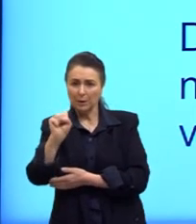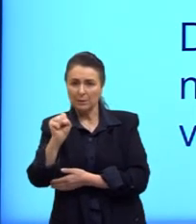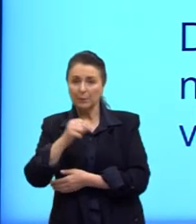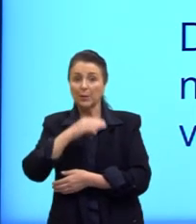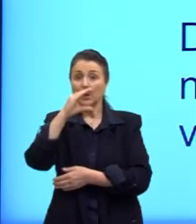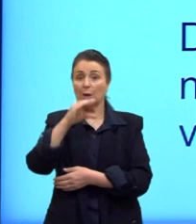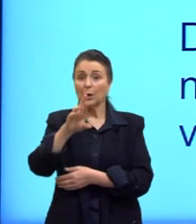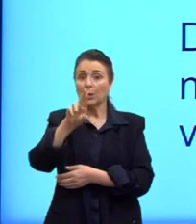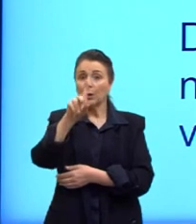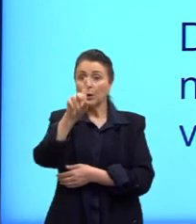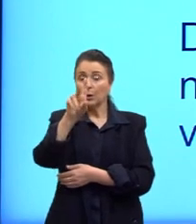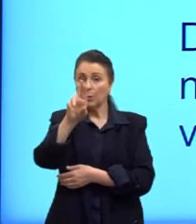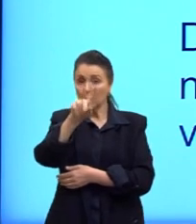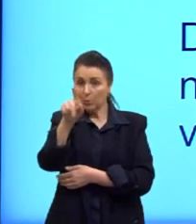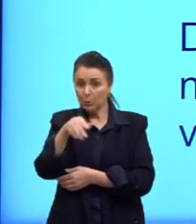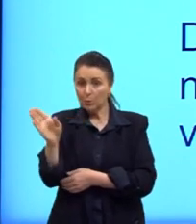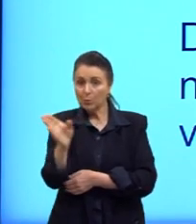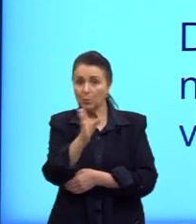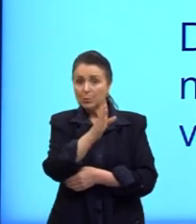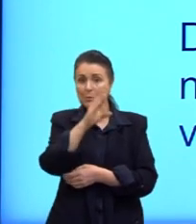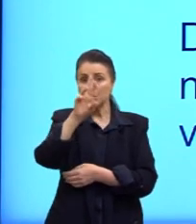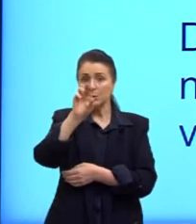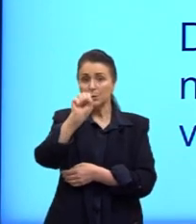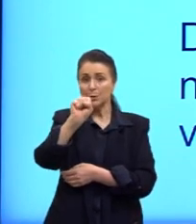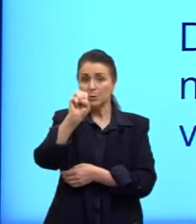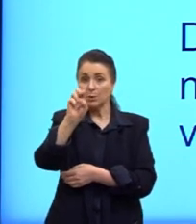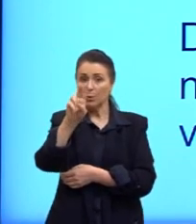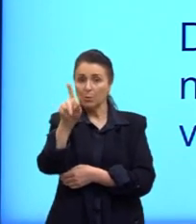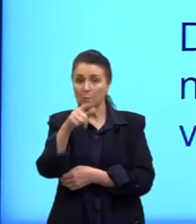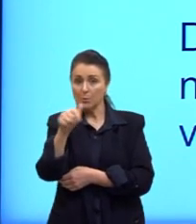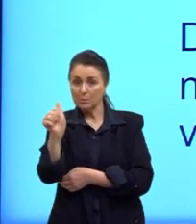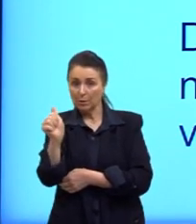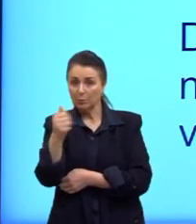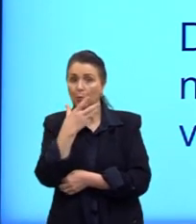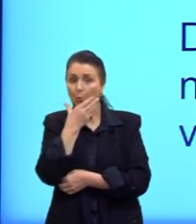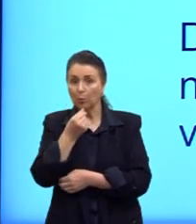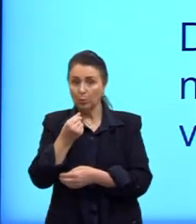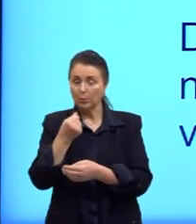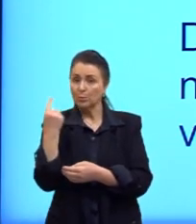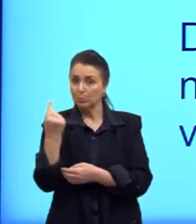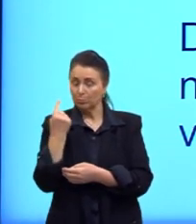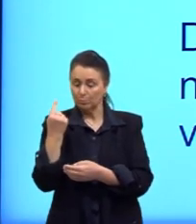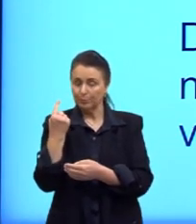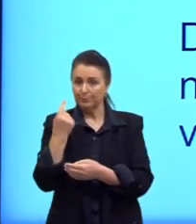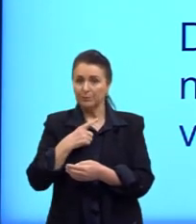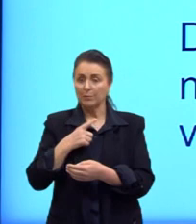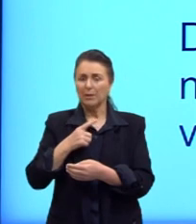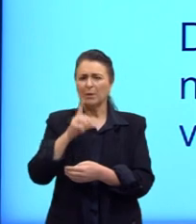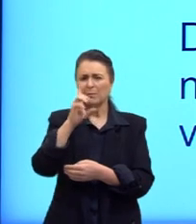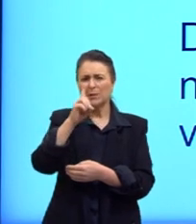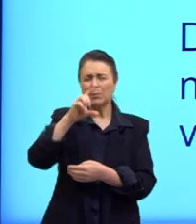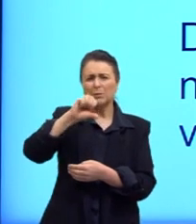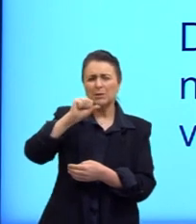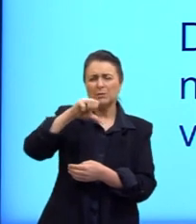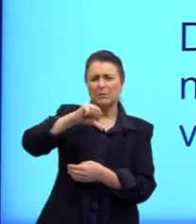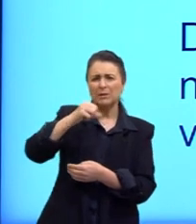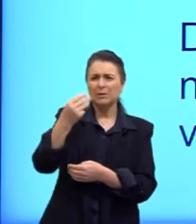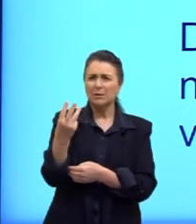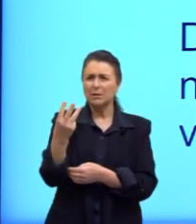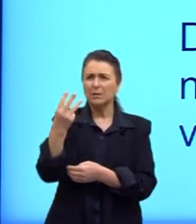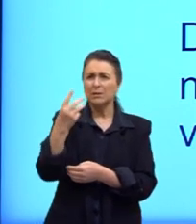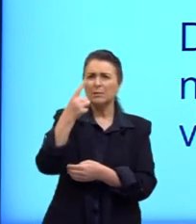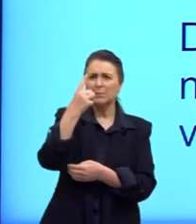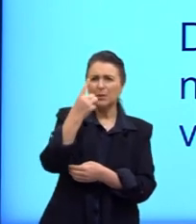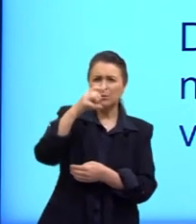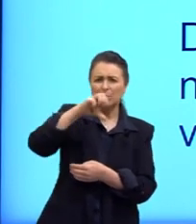pessoa só, é um autor só, certo? Então, 1893 a mais ou menos 1902,